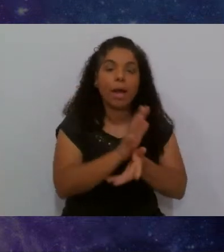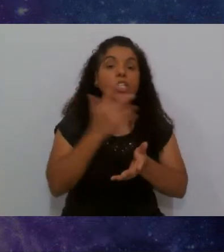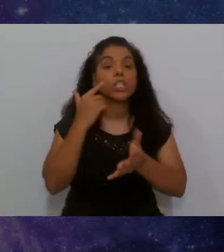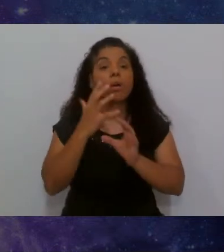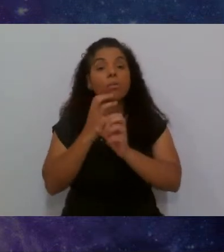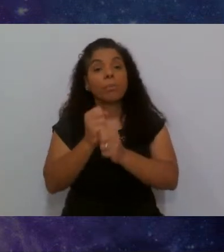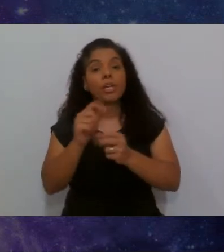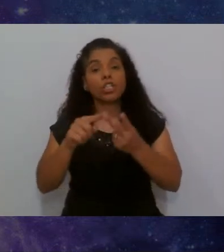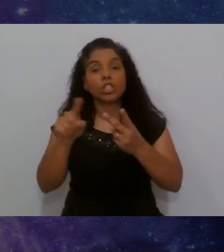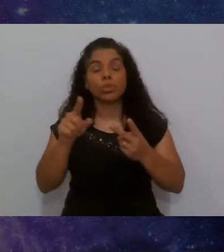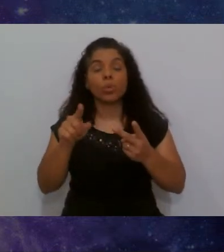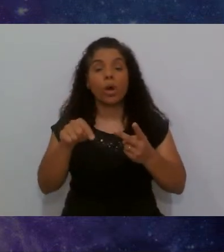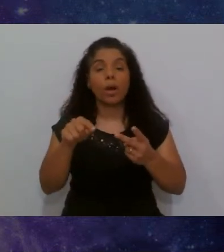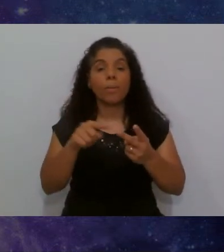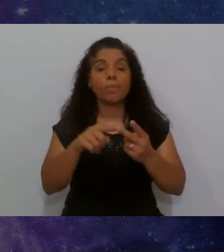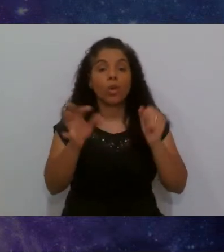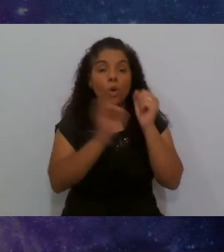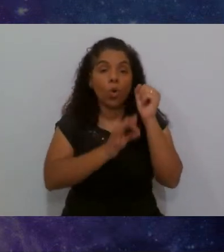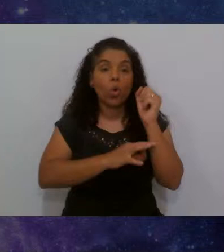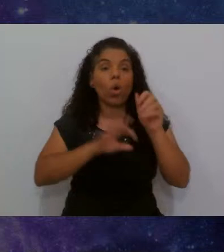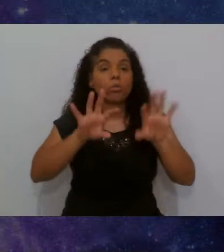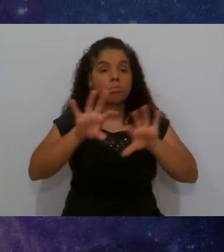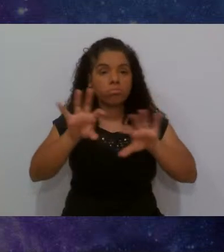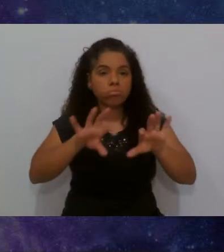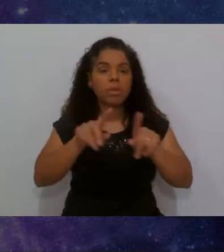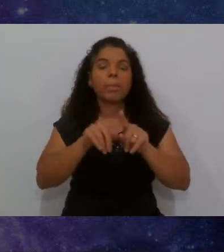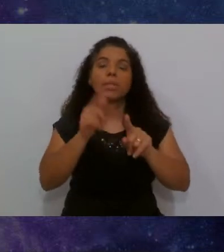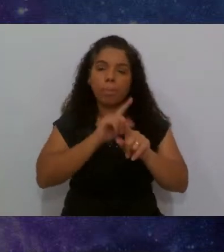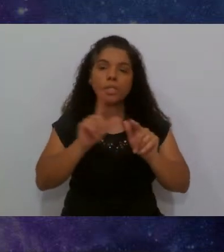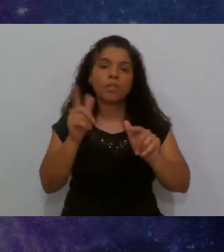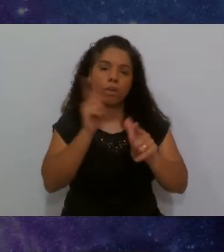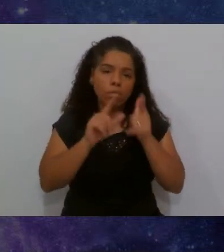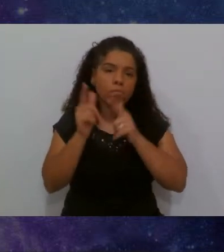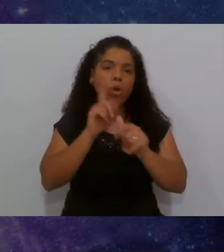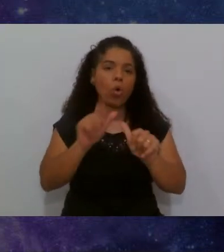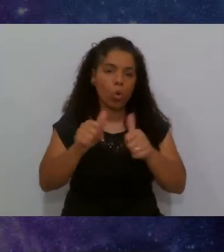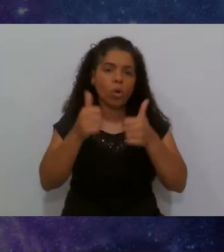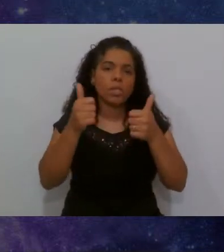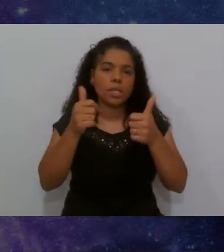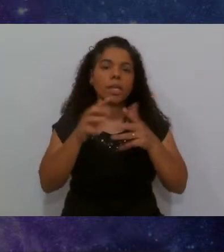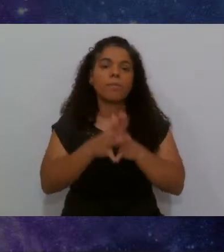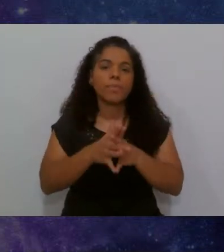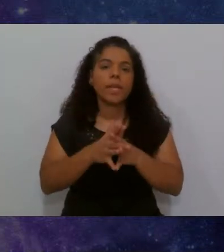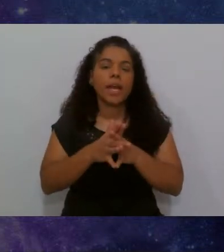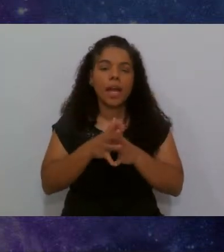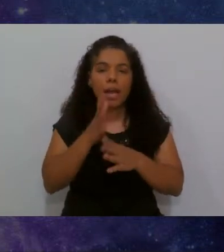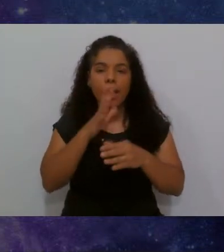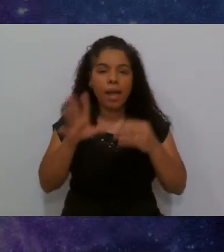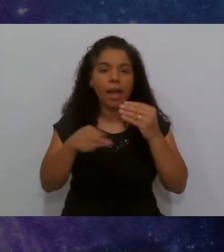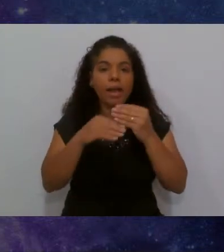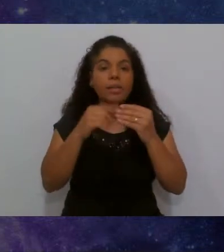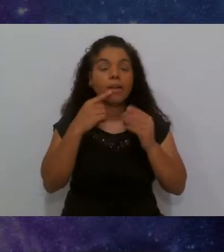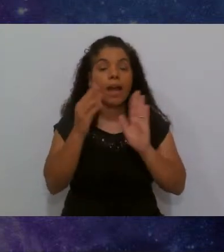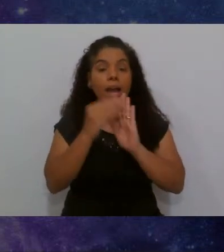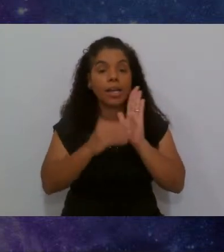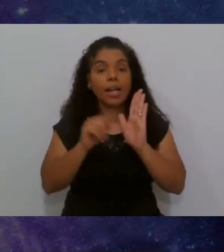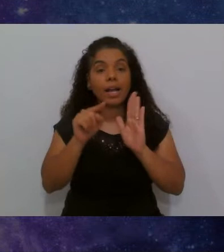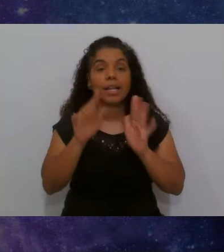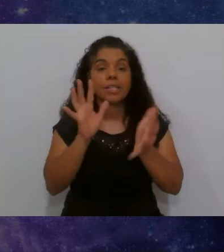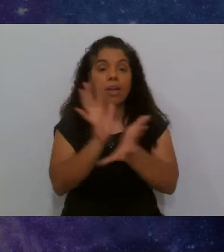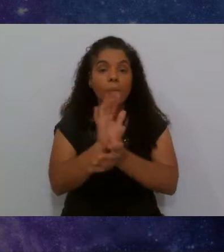o código separadamente ele vai conseguir agregar nessa questão do